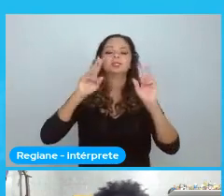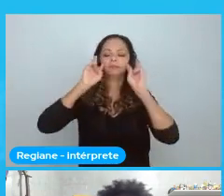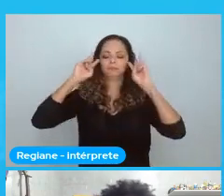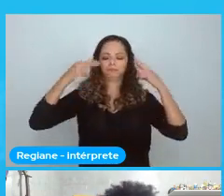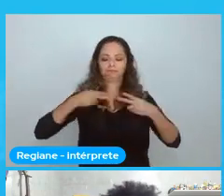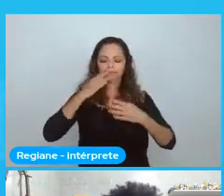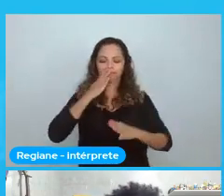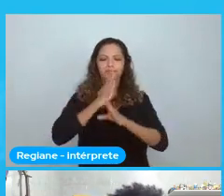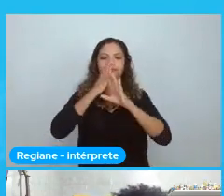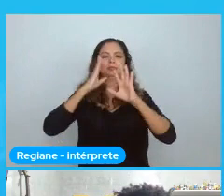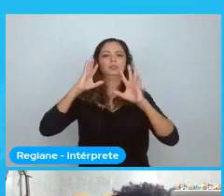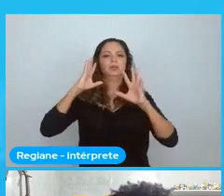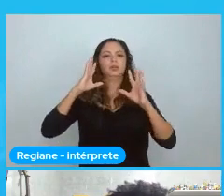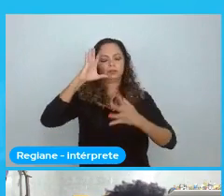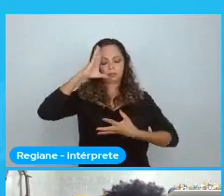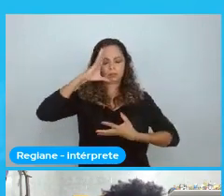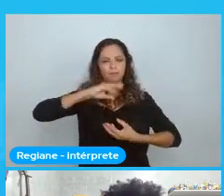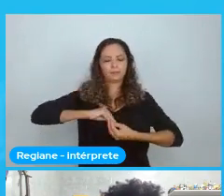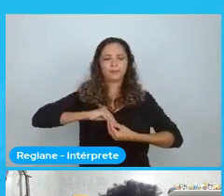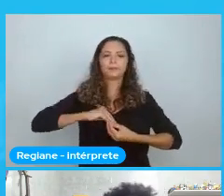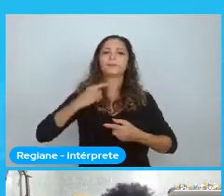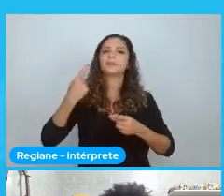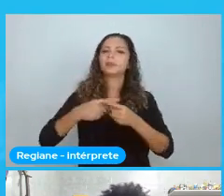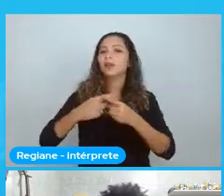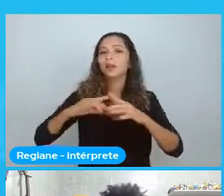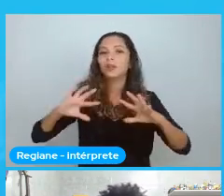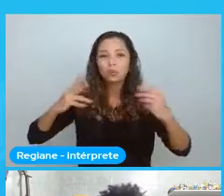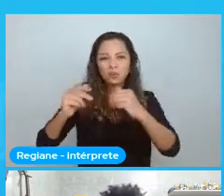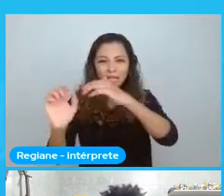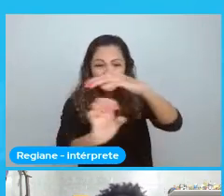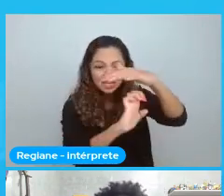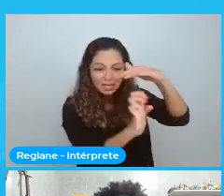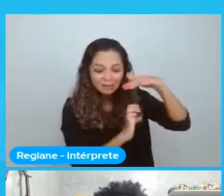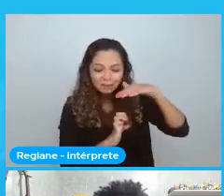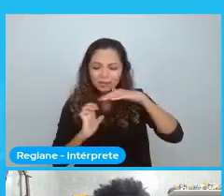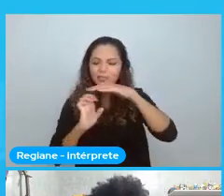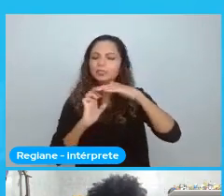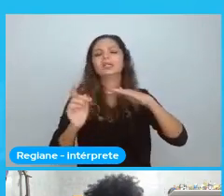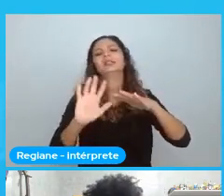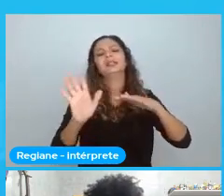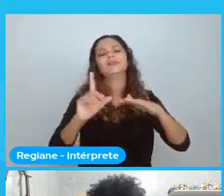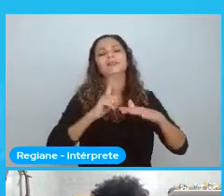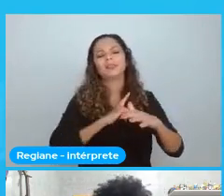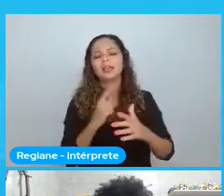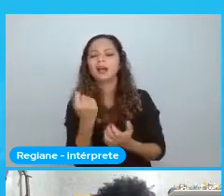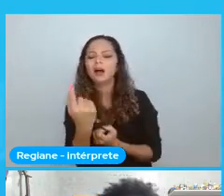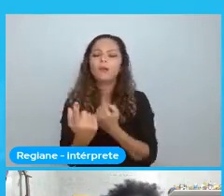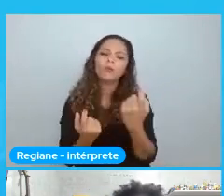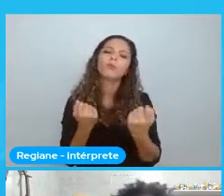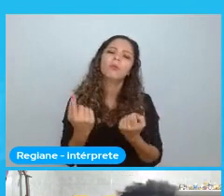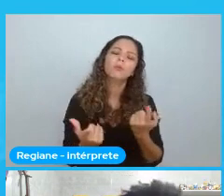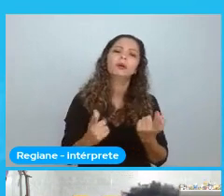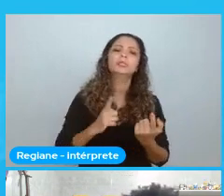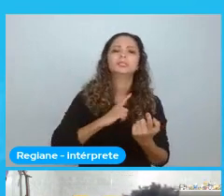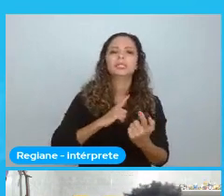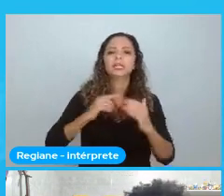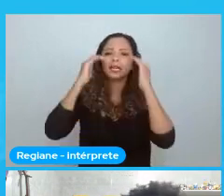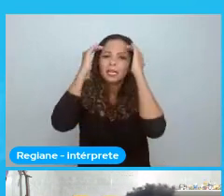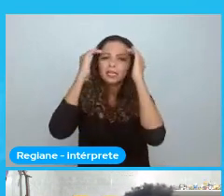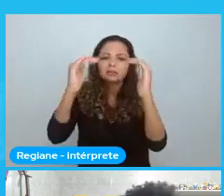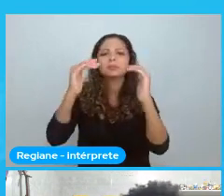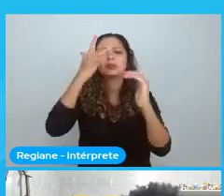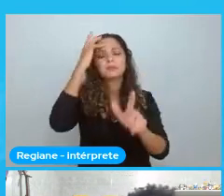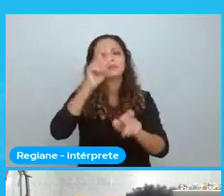está na moda. Alguns. Não vamos generalizar. Todas as empresas. Porque algumas empresas. Realmente tem. Esse cuidado. De querer que. Essas pessoas.